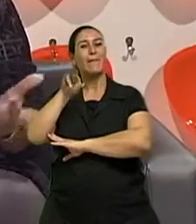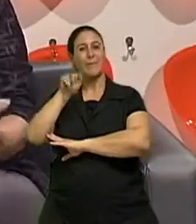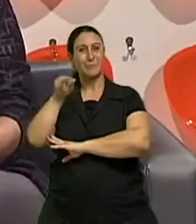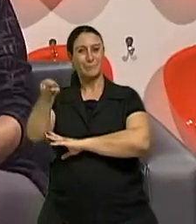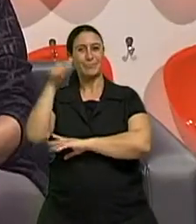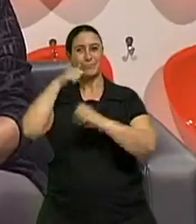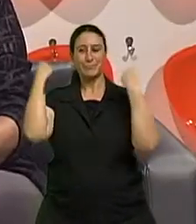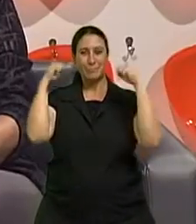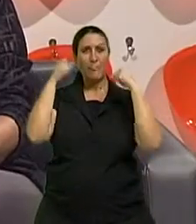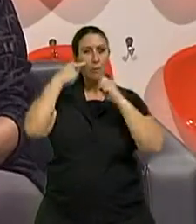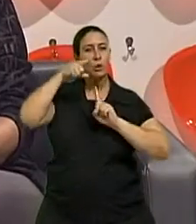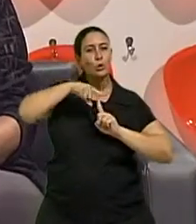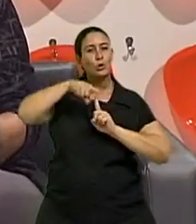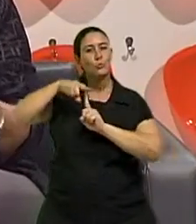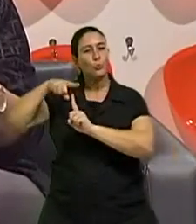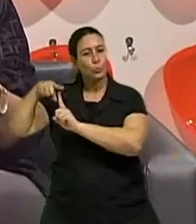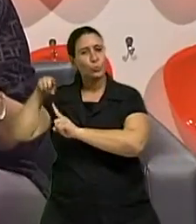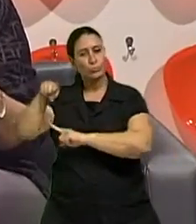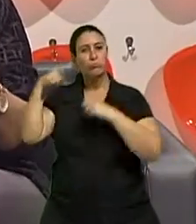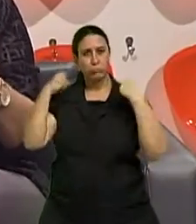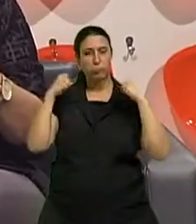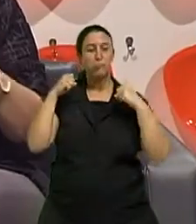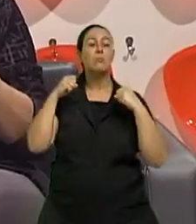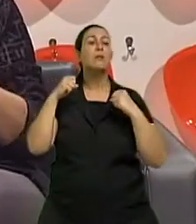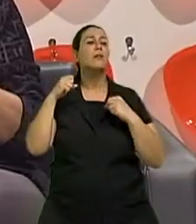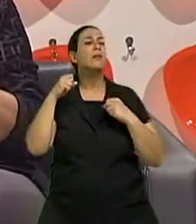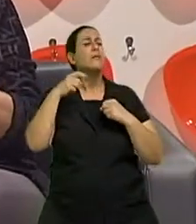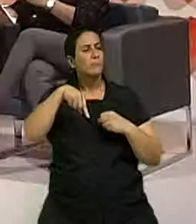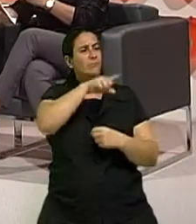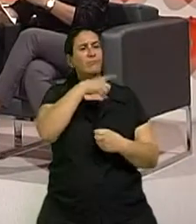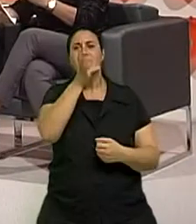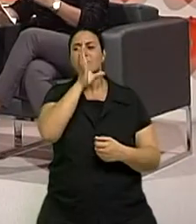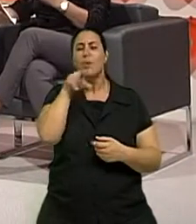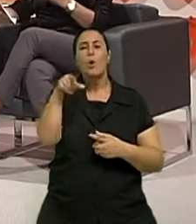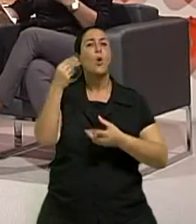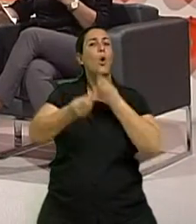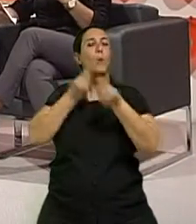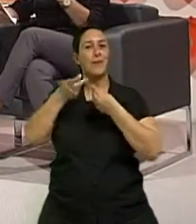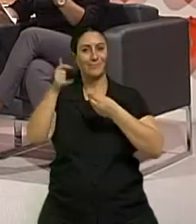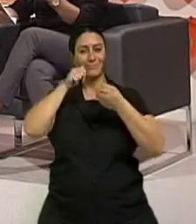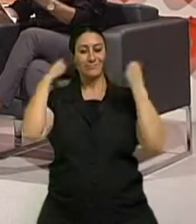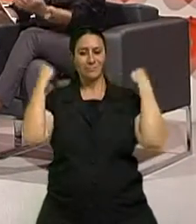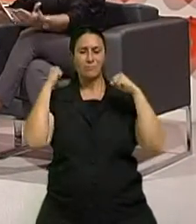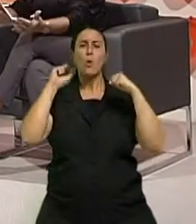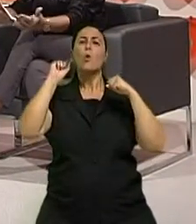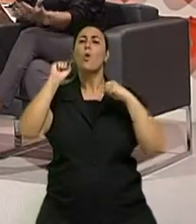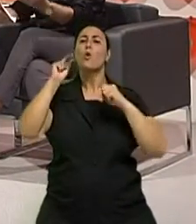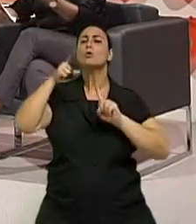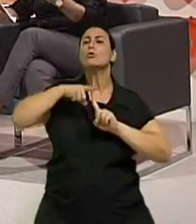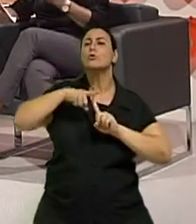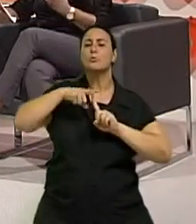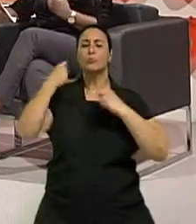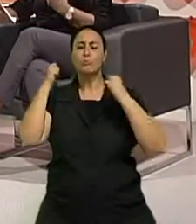a matéria feita com a Maria, sobre a questão do exercício. Vamos traduzir um pouquinho o que que acontece com este corpo que